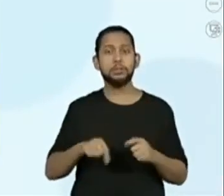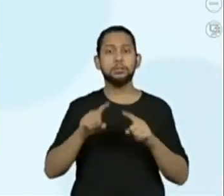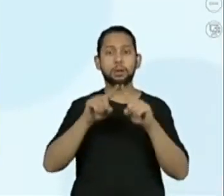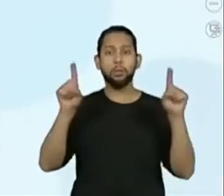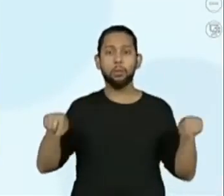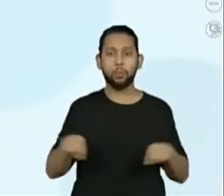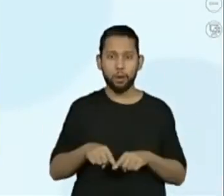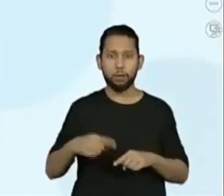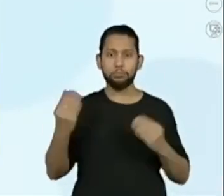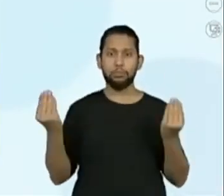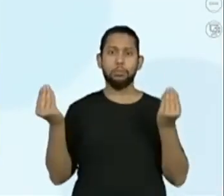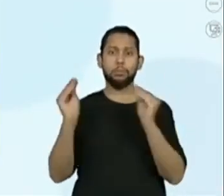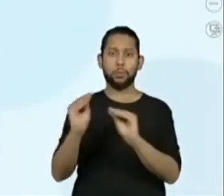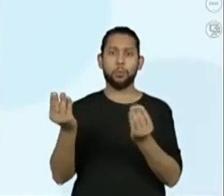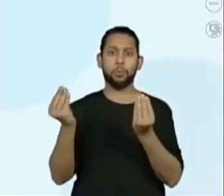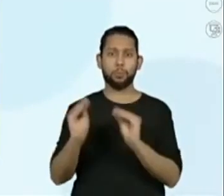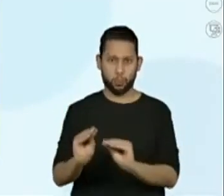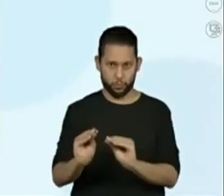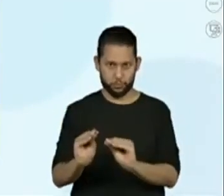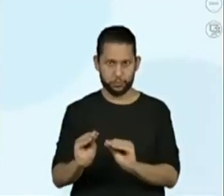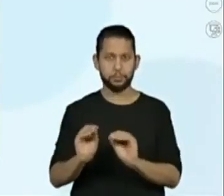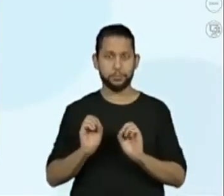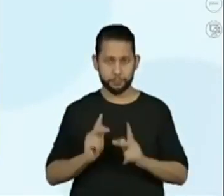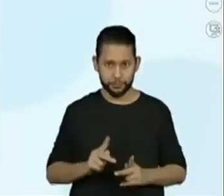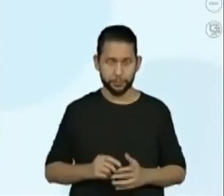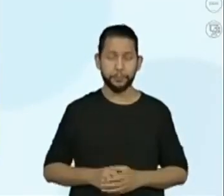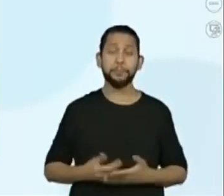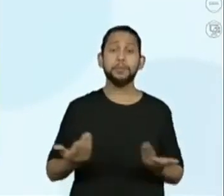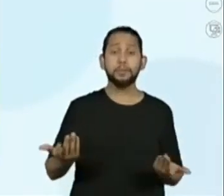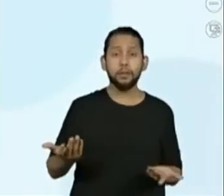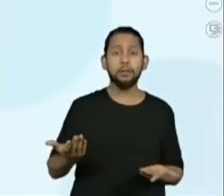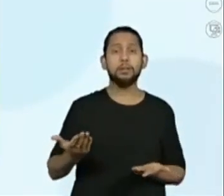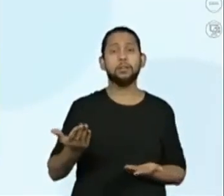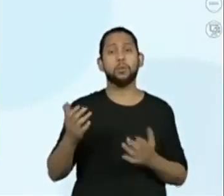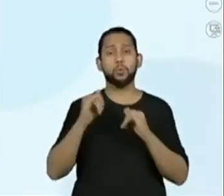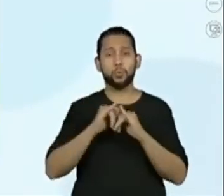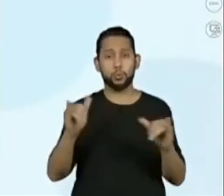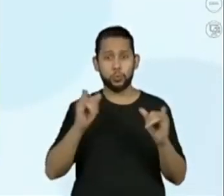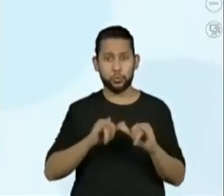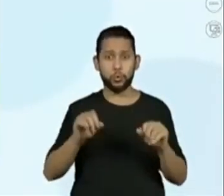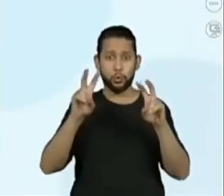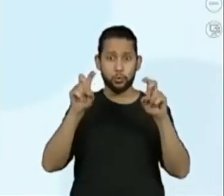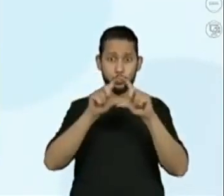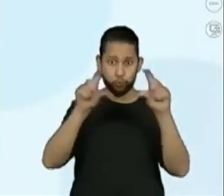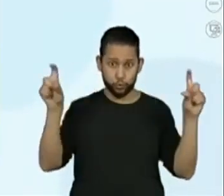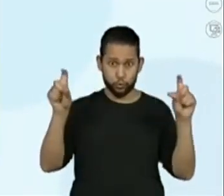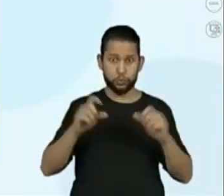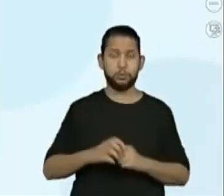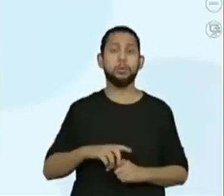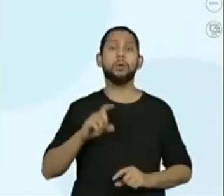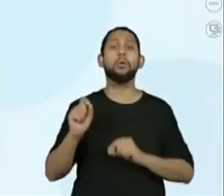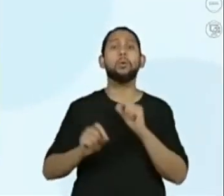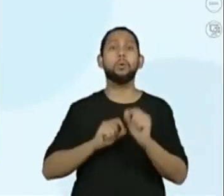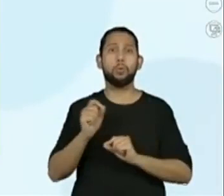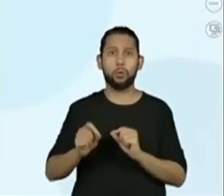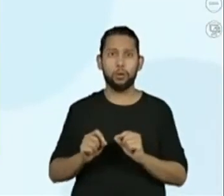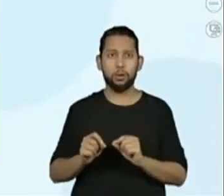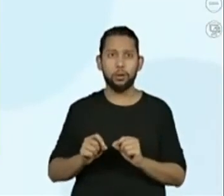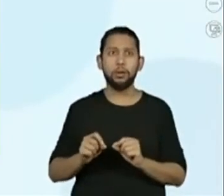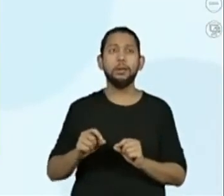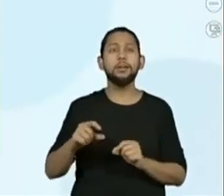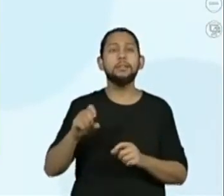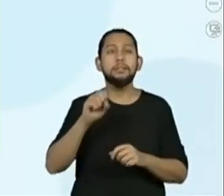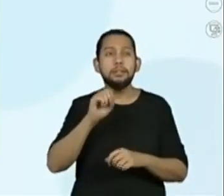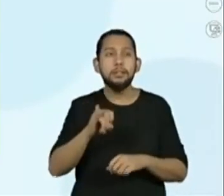identificando os títulos e o olho. Então, o título da primeira notícia foi Uma singela investida na